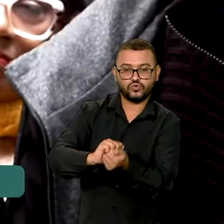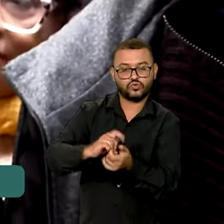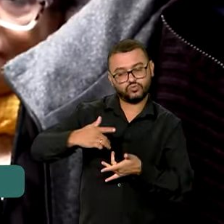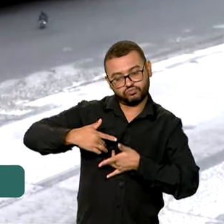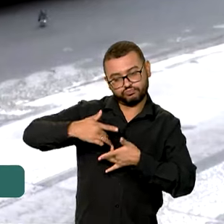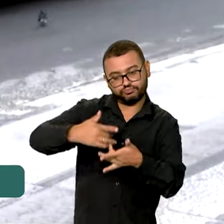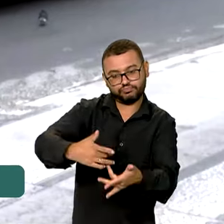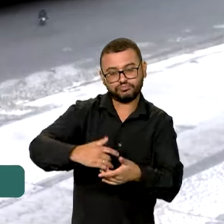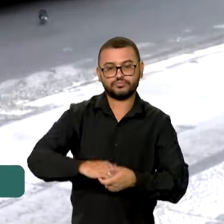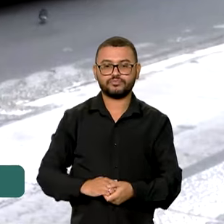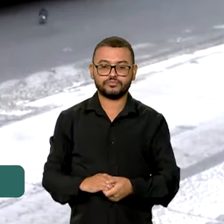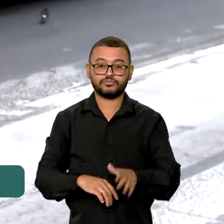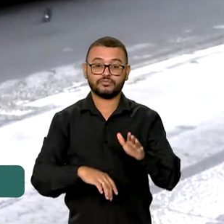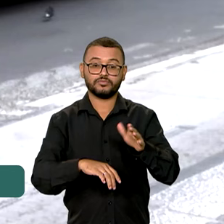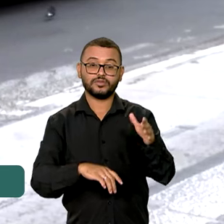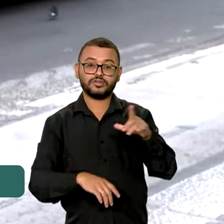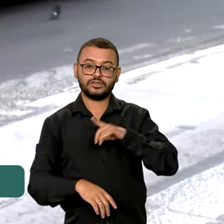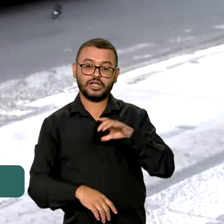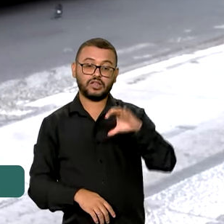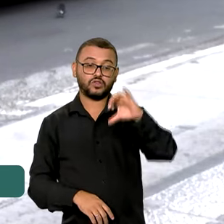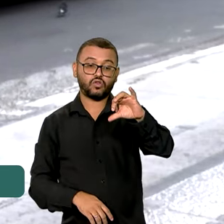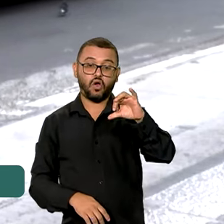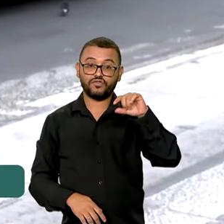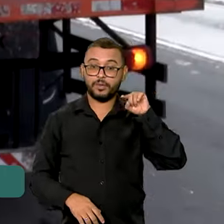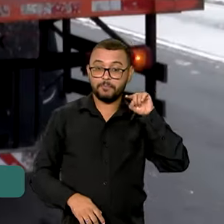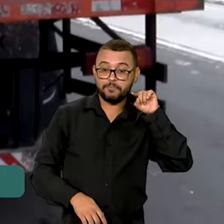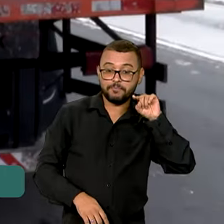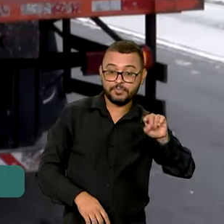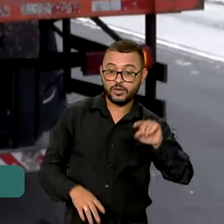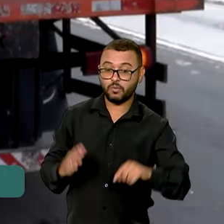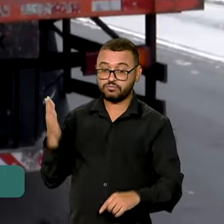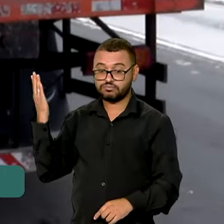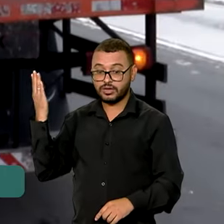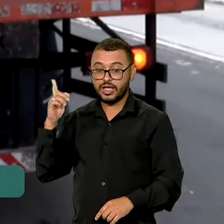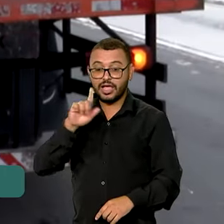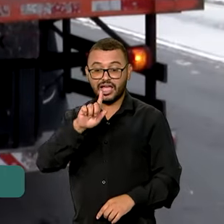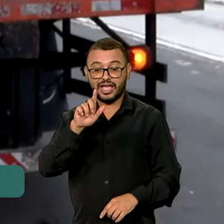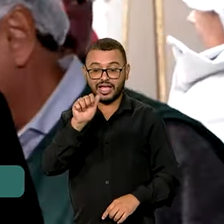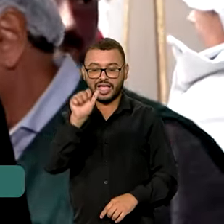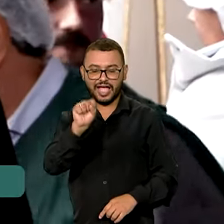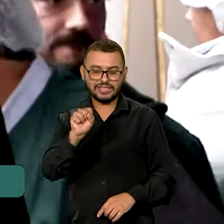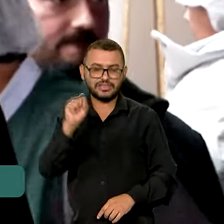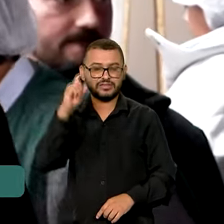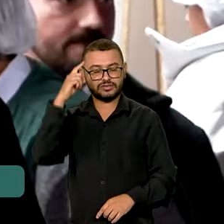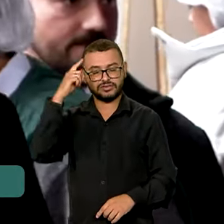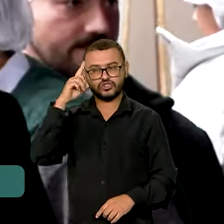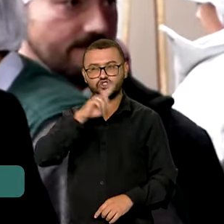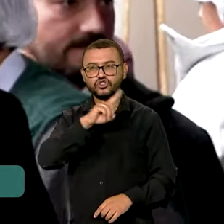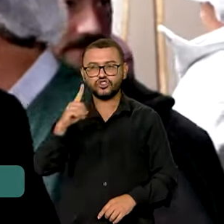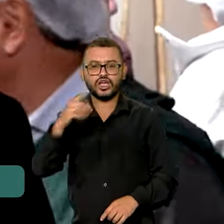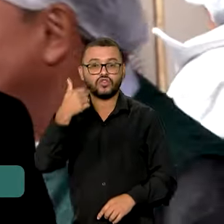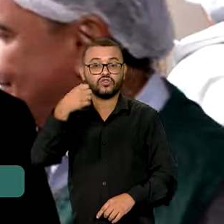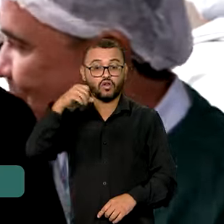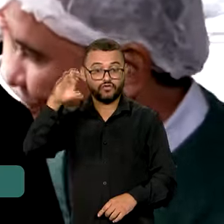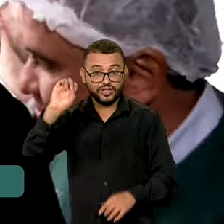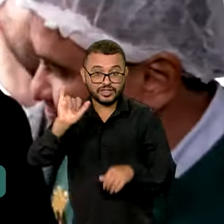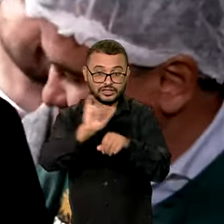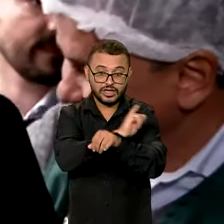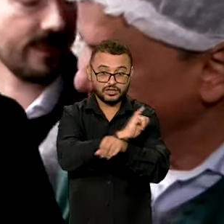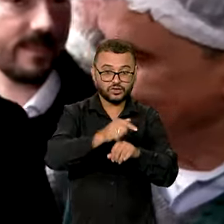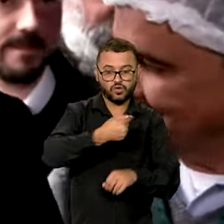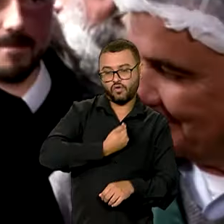solidariedade. Serão 9 mil botijões de gás por 90 dias. As ações são feitas pelos governos,